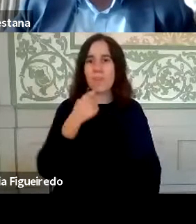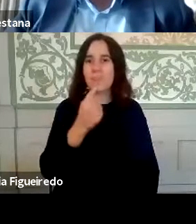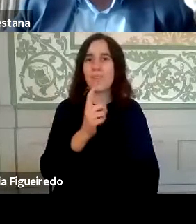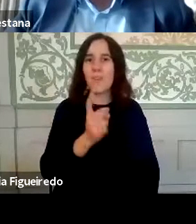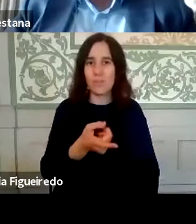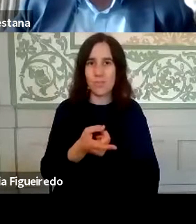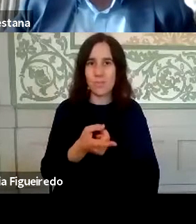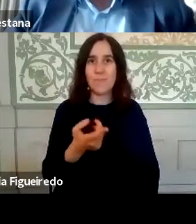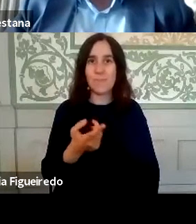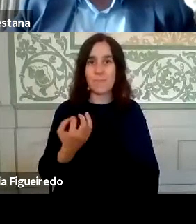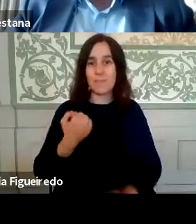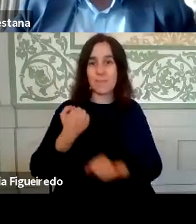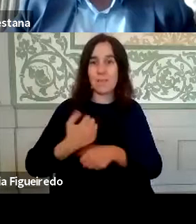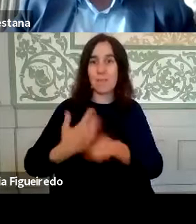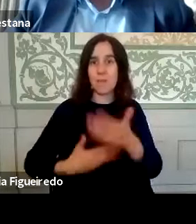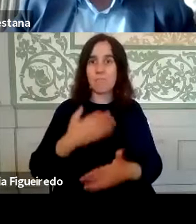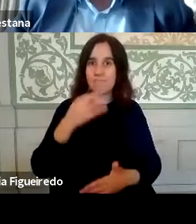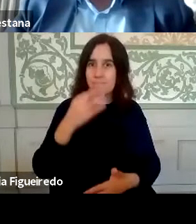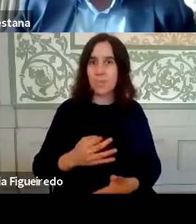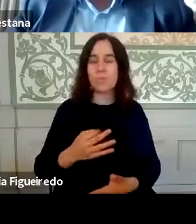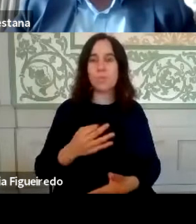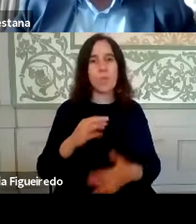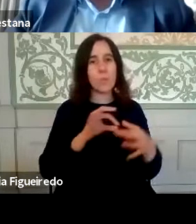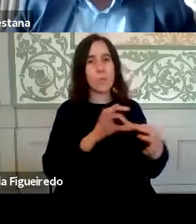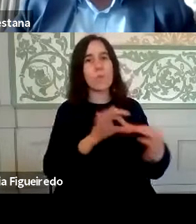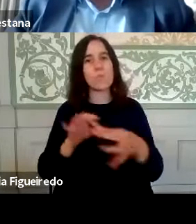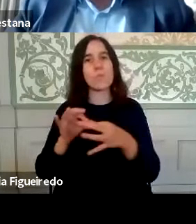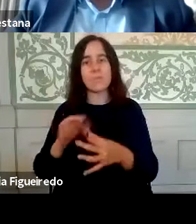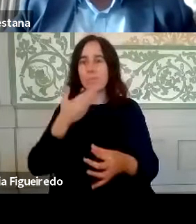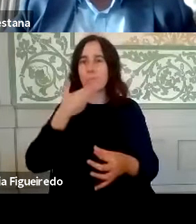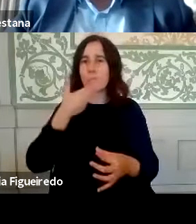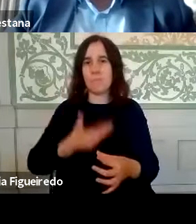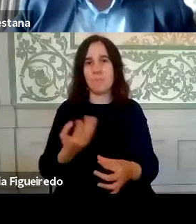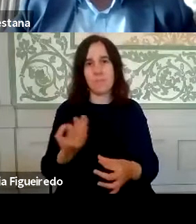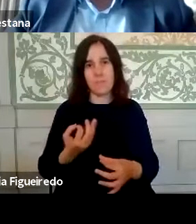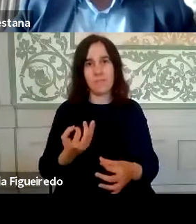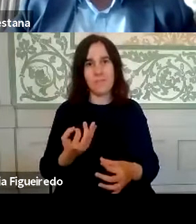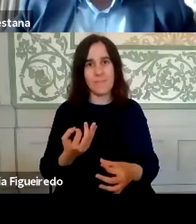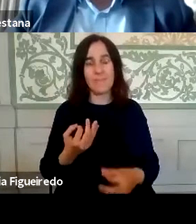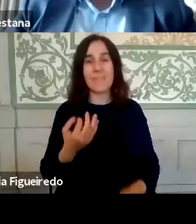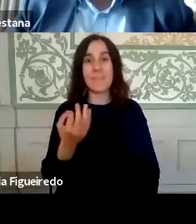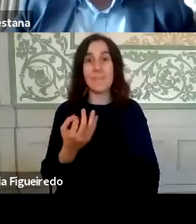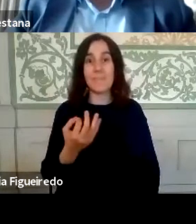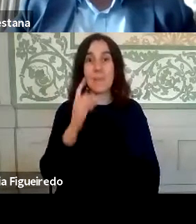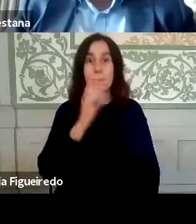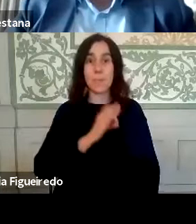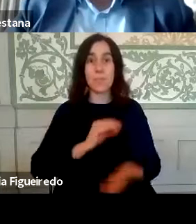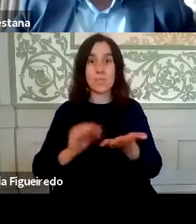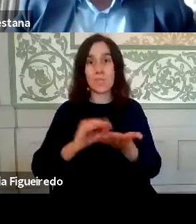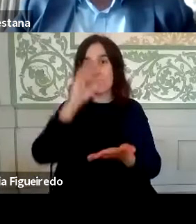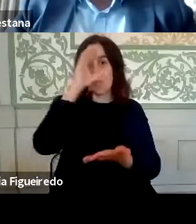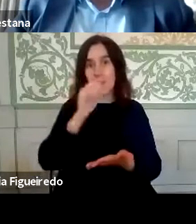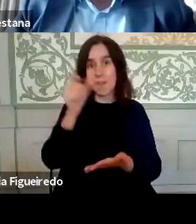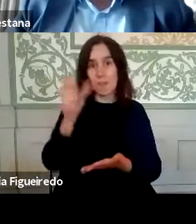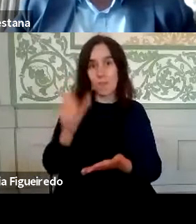todo o trabalho tem sido mesmo um trabalho colaborativo e tem sido uma experiência. tal como dizia a senhora secretária de Estado, tem sido